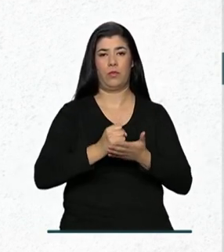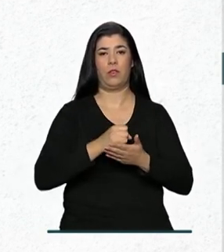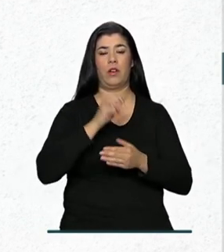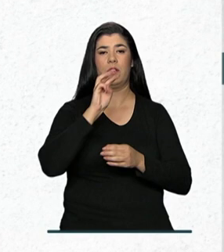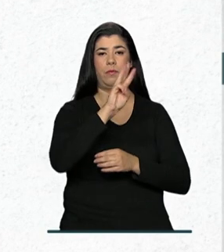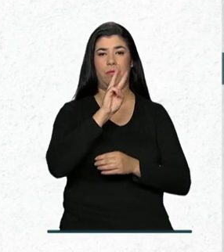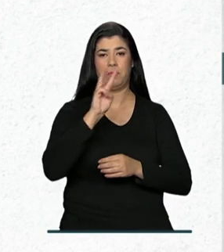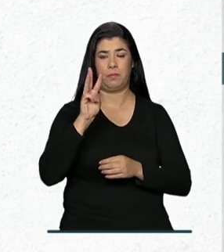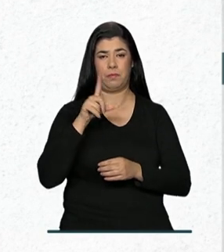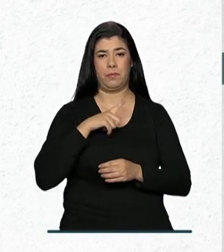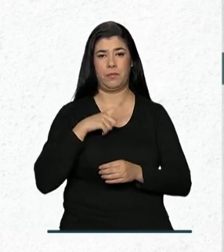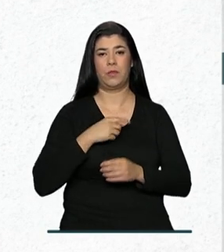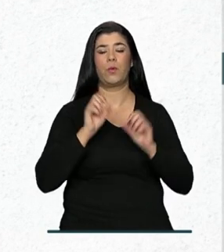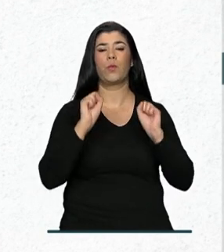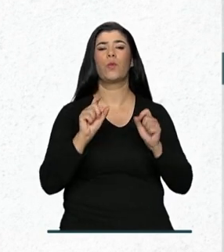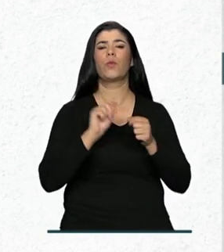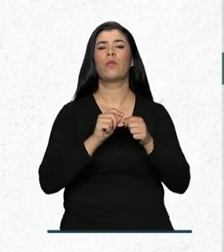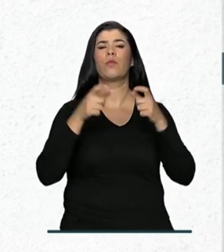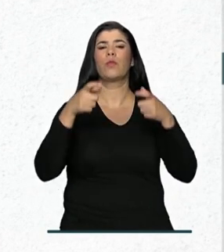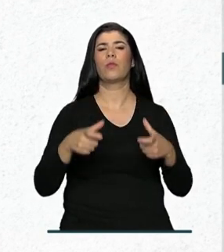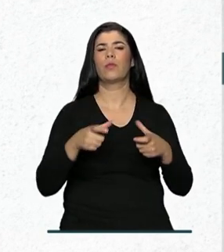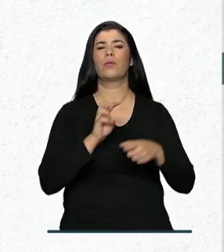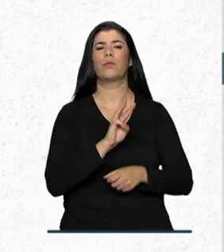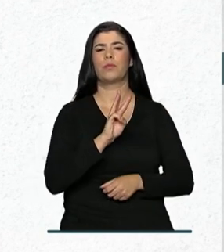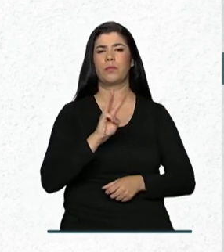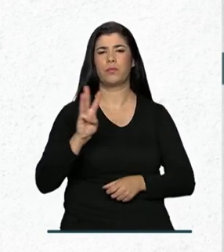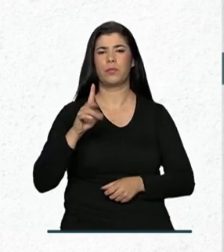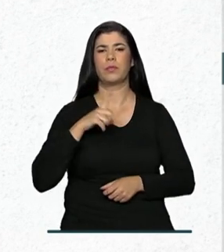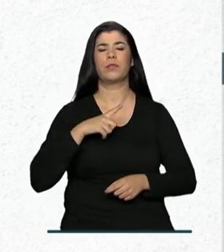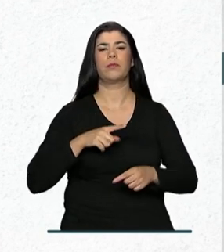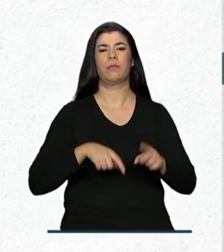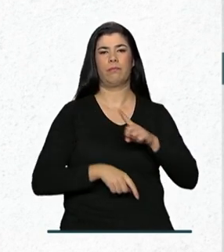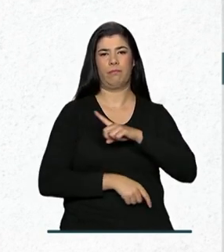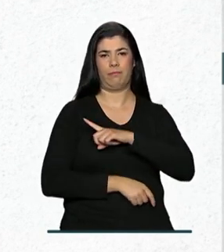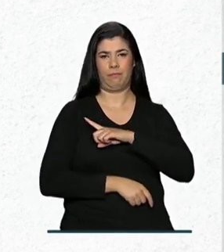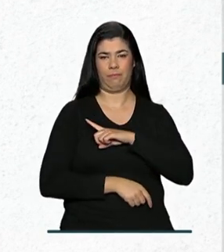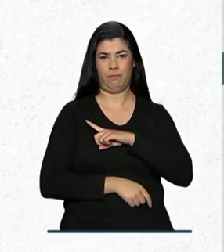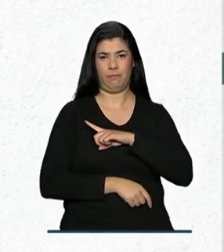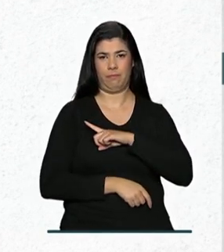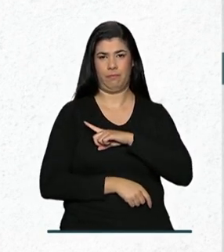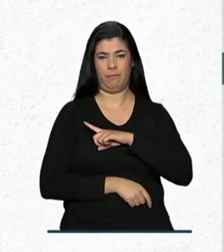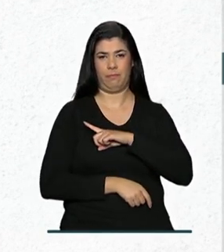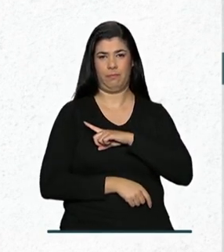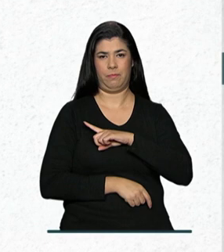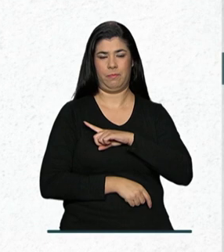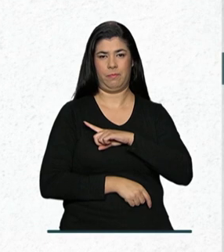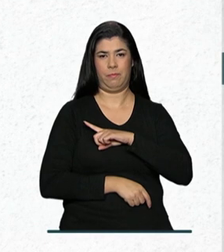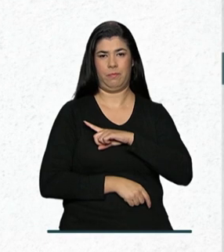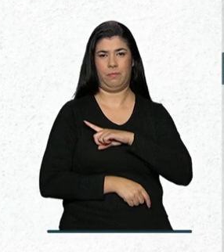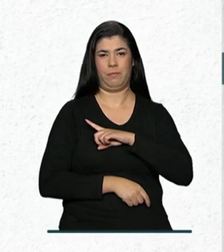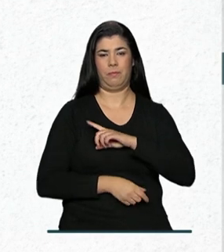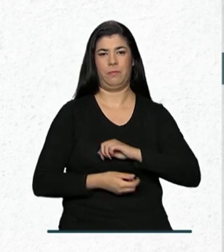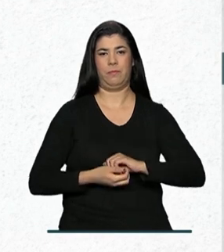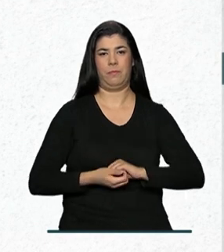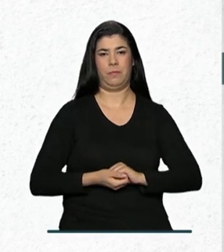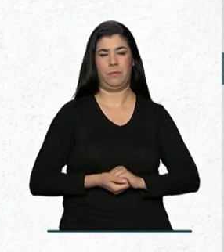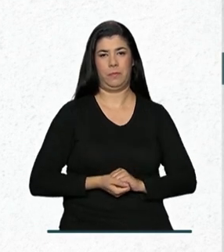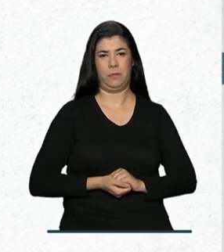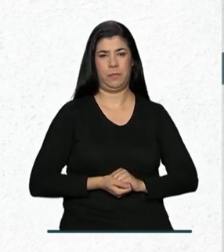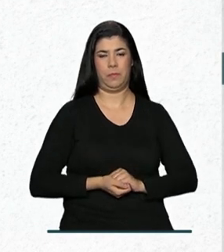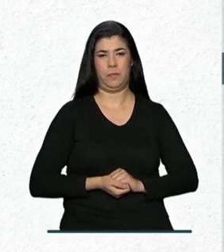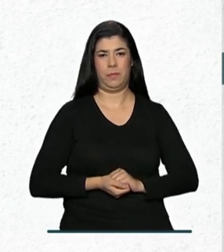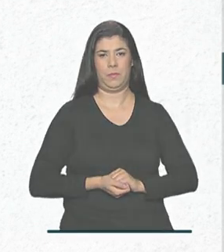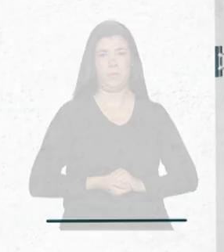sistema. Os aditamentos devem ser realizados por meio do sistema informatizado do FIES, em sisfiesportal.mec